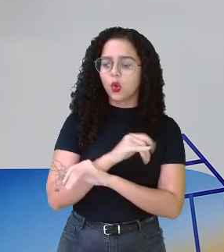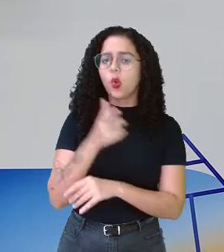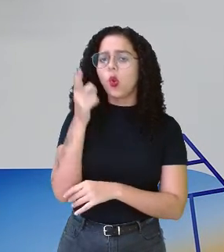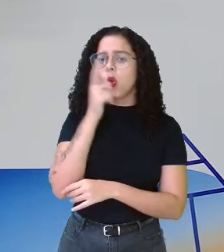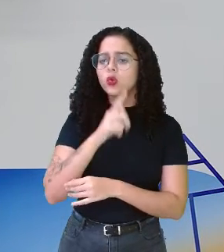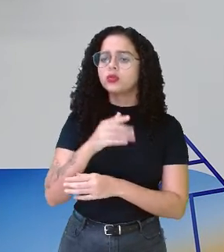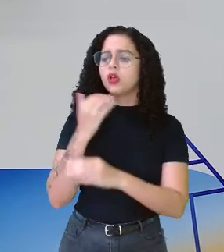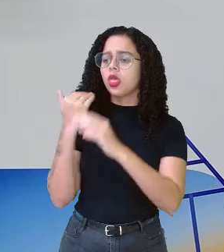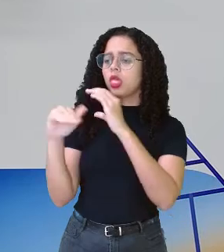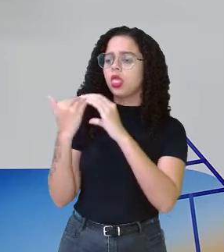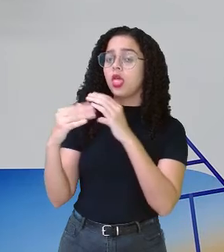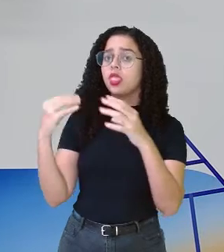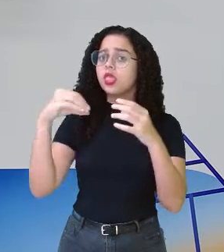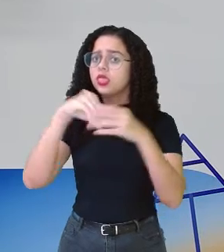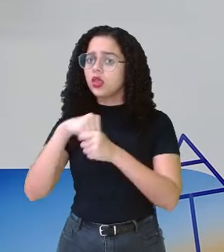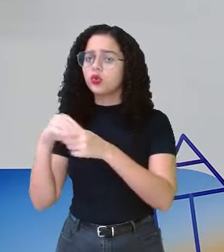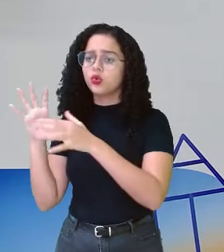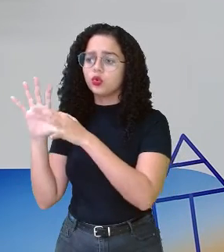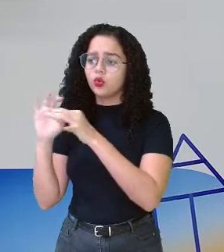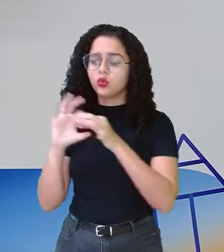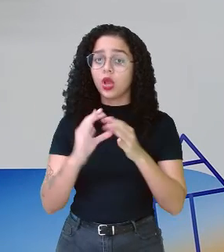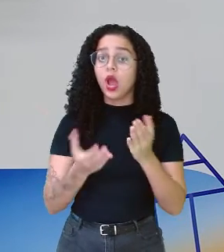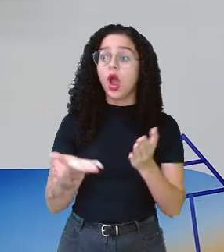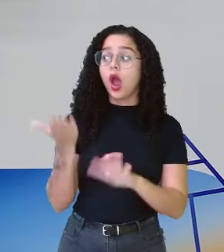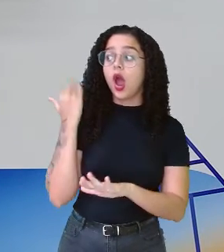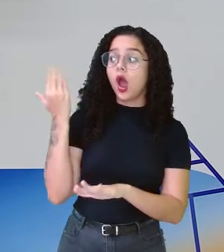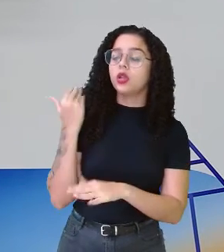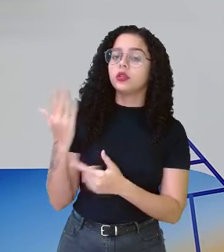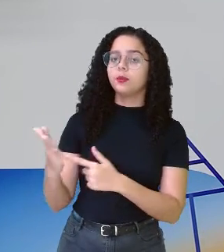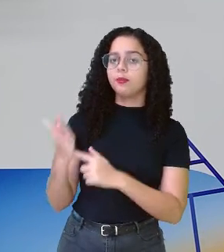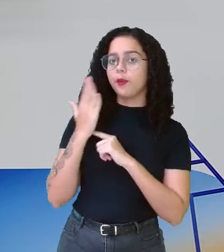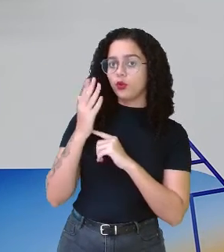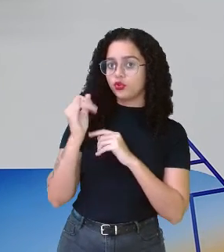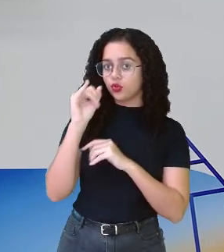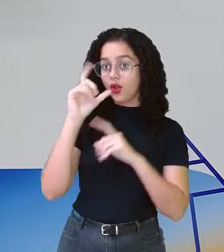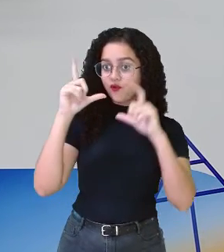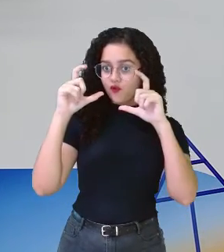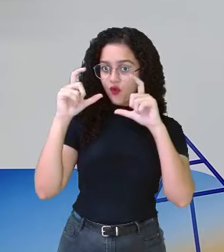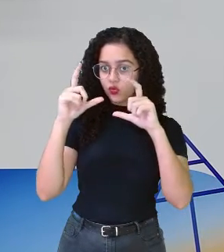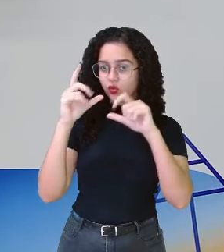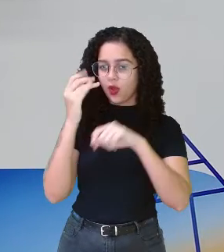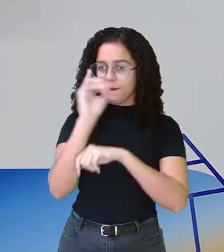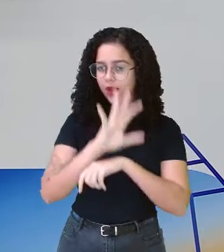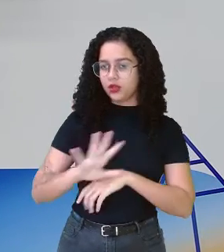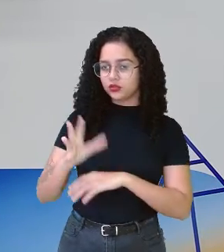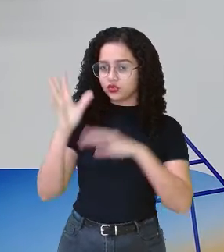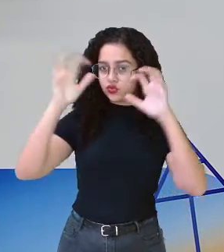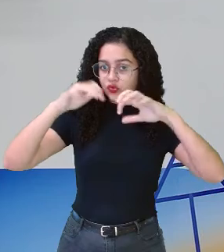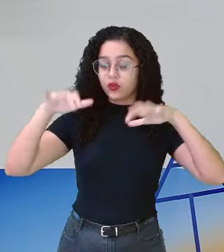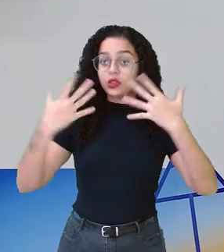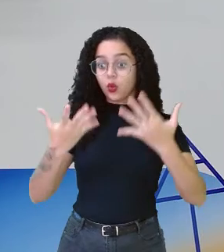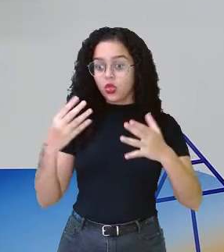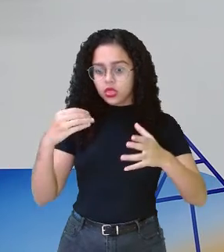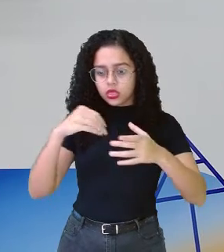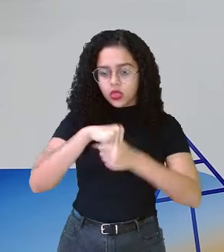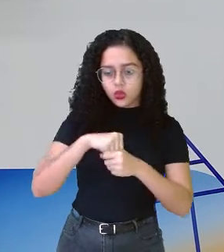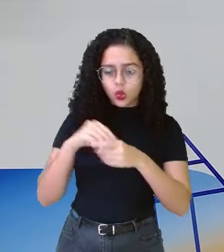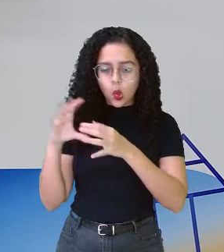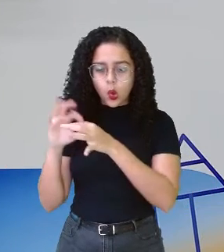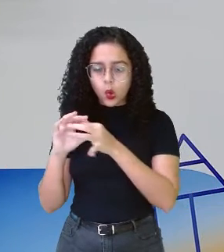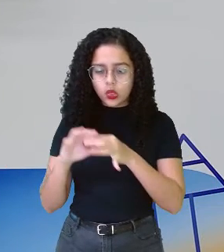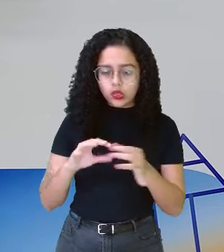contexto que eu já sabia, ele antes me mostrou a foto da chuva. Então, dentro desse contexto,